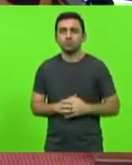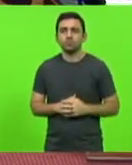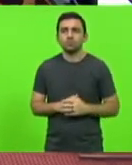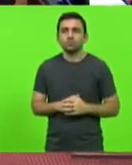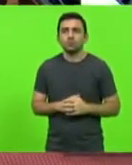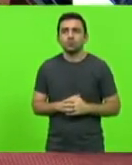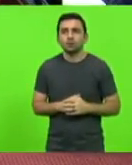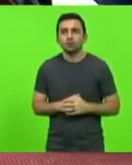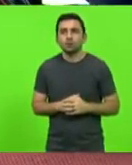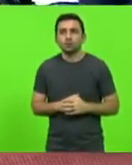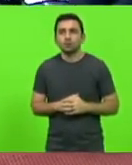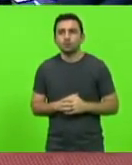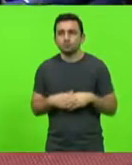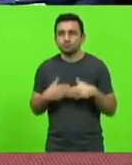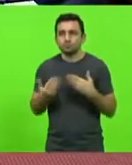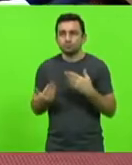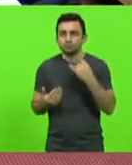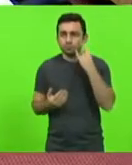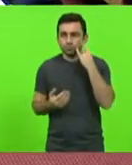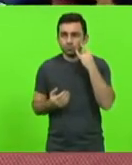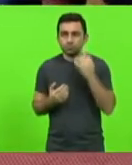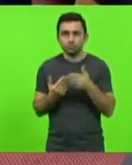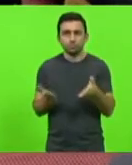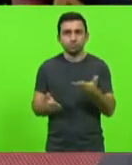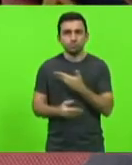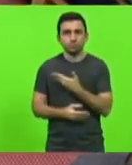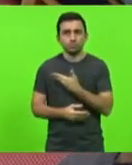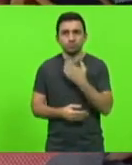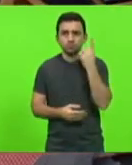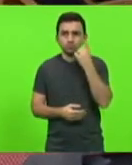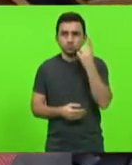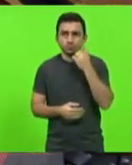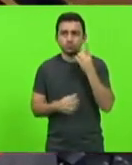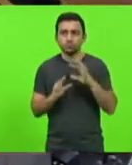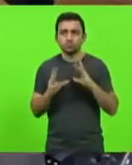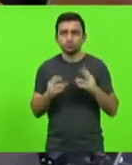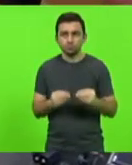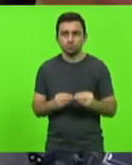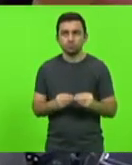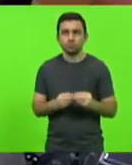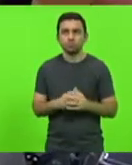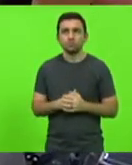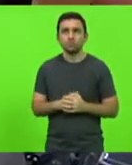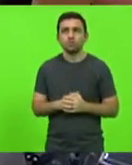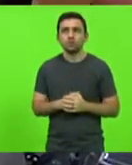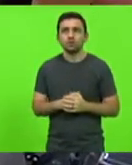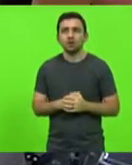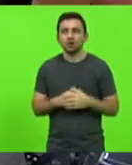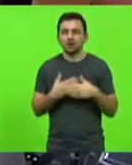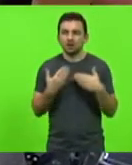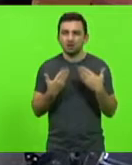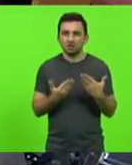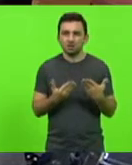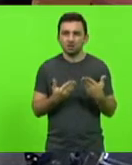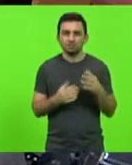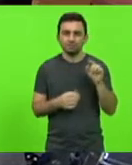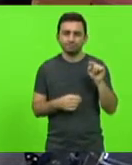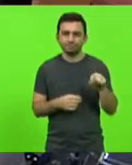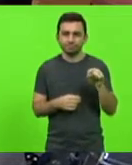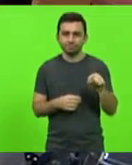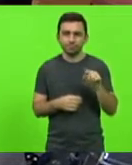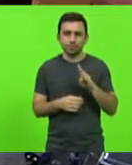presidente, deputado Mauro de Nadal, colegas deputados, colegas deputadas, o trecho da rodovia BR